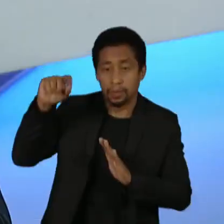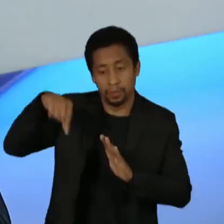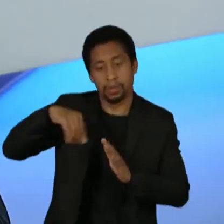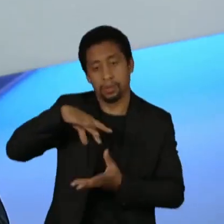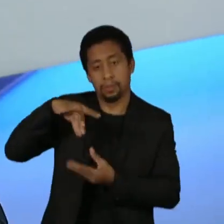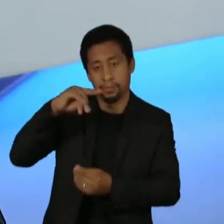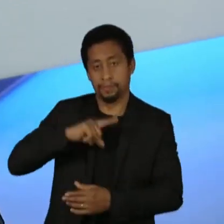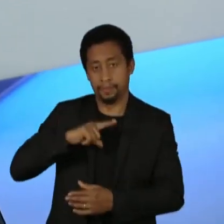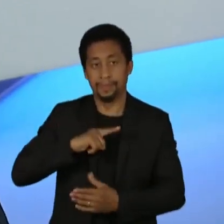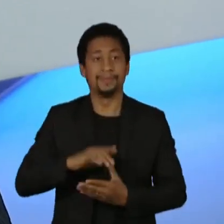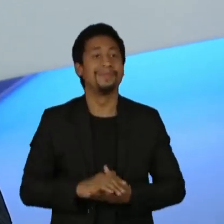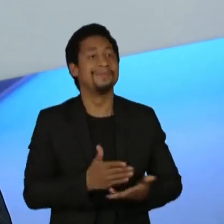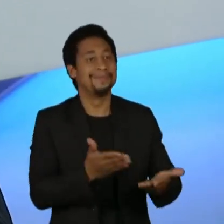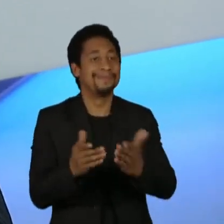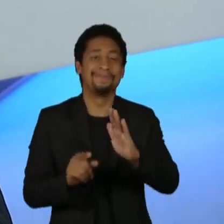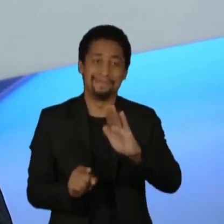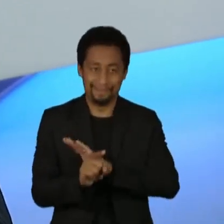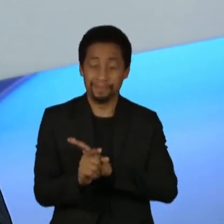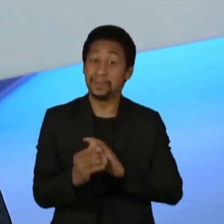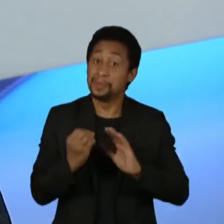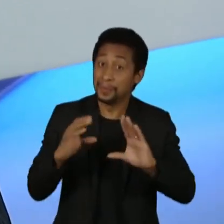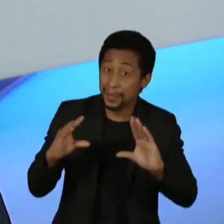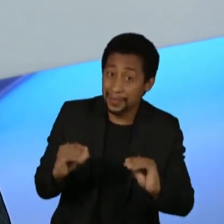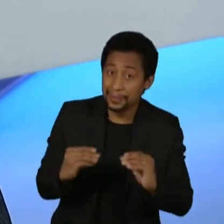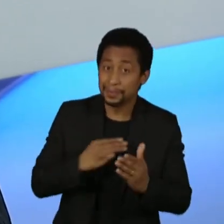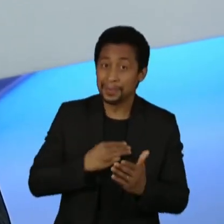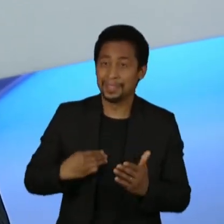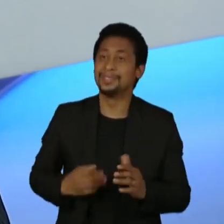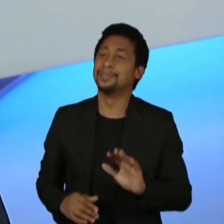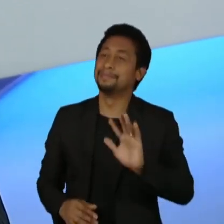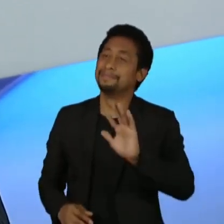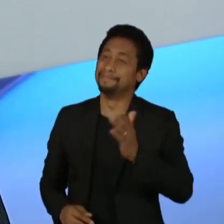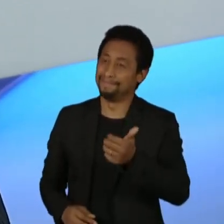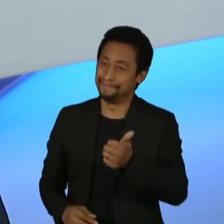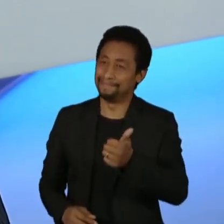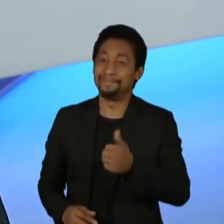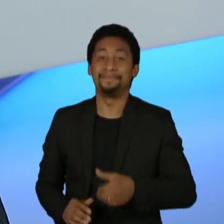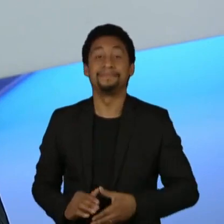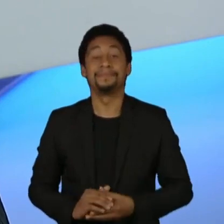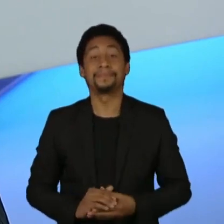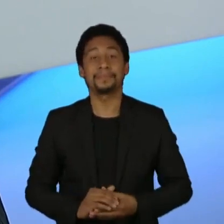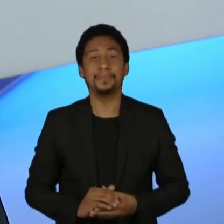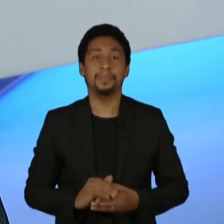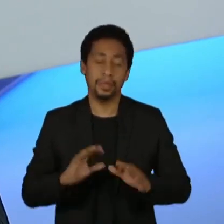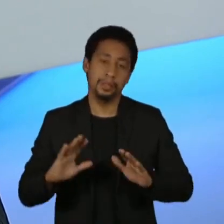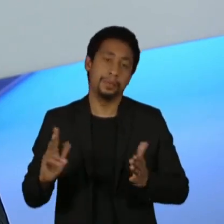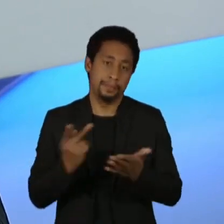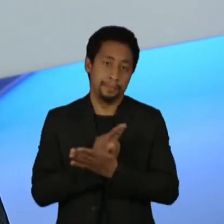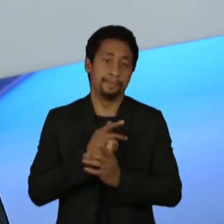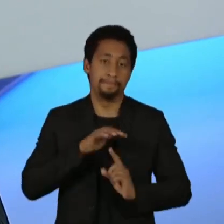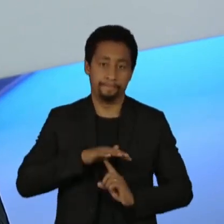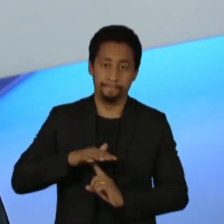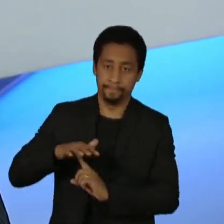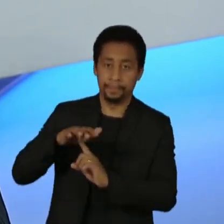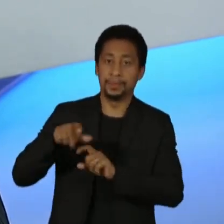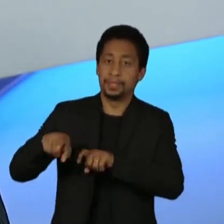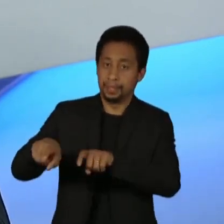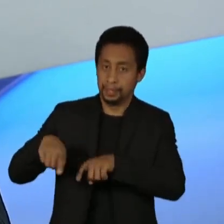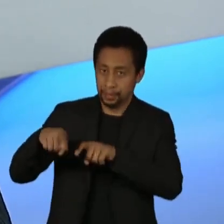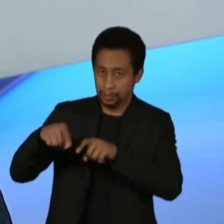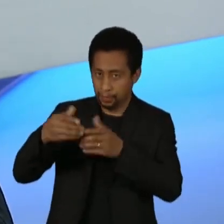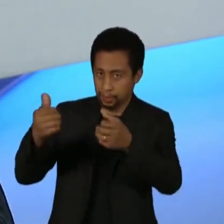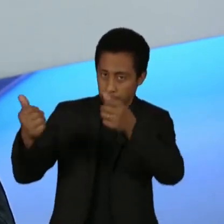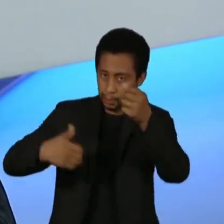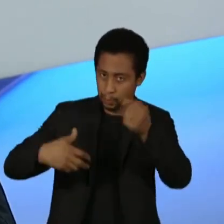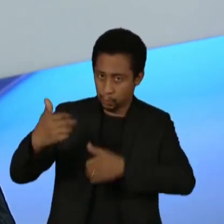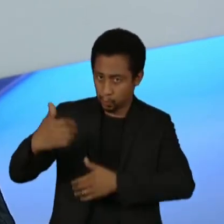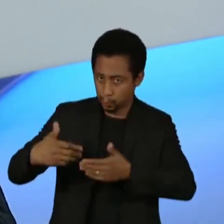Boa noite, ministro. Olá, Eduardo. Dentro desse tema ainda da Grishow que o senhor citou agora, veja só,